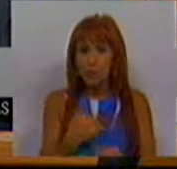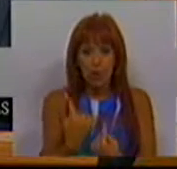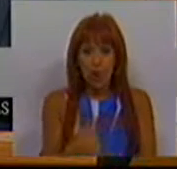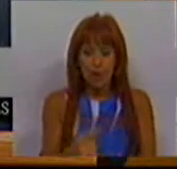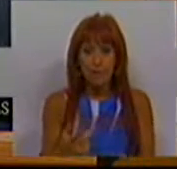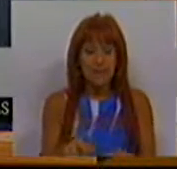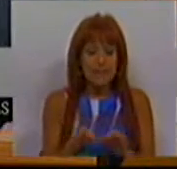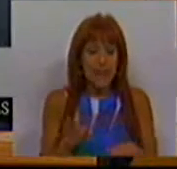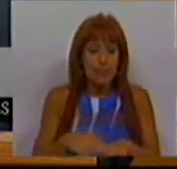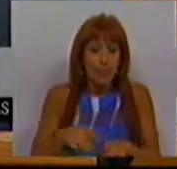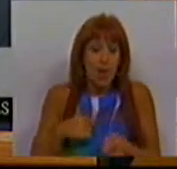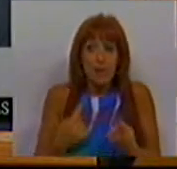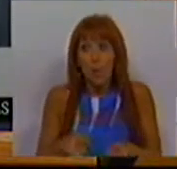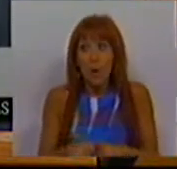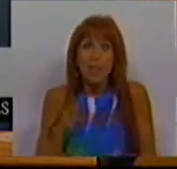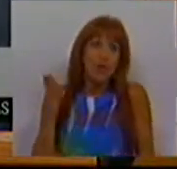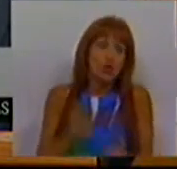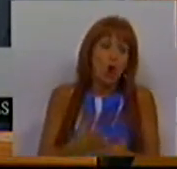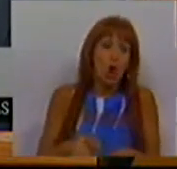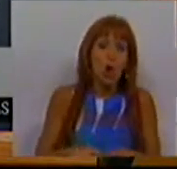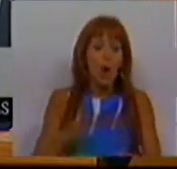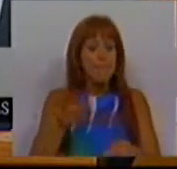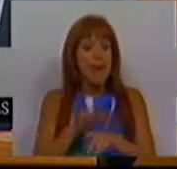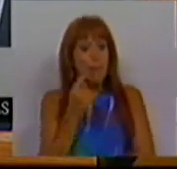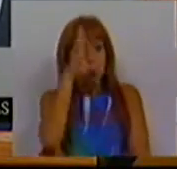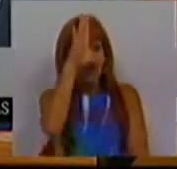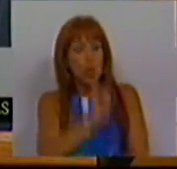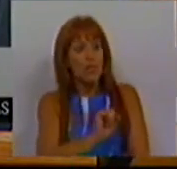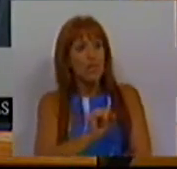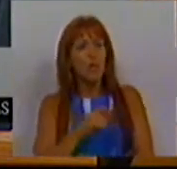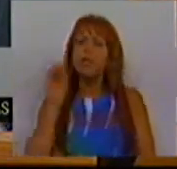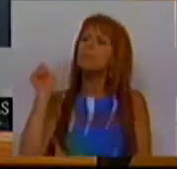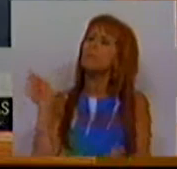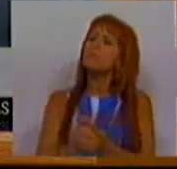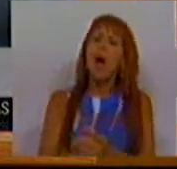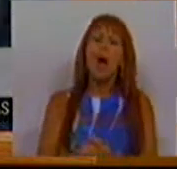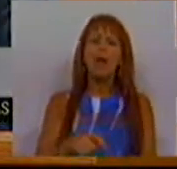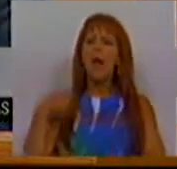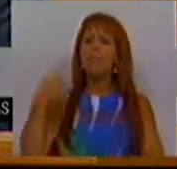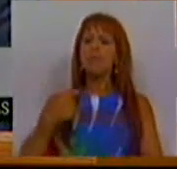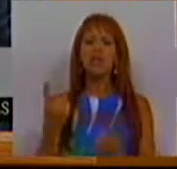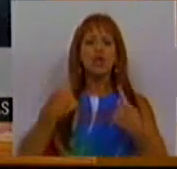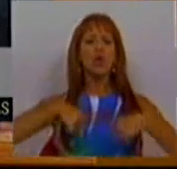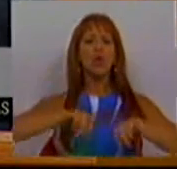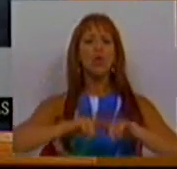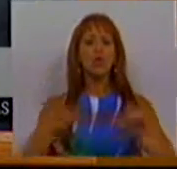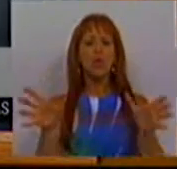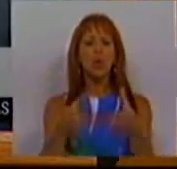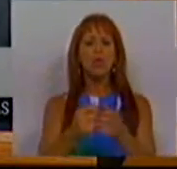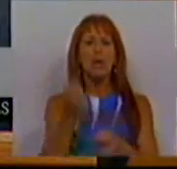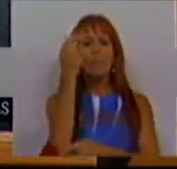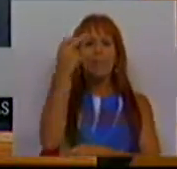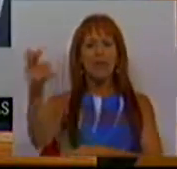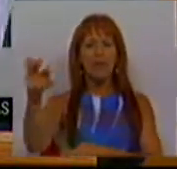como o facto de passar a ser apenas o membro do Governo a convocar e presidir às reuniões do Conselho